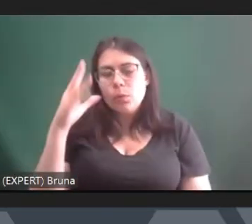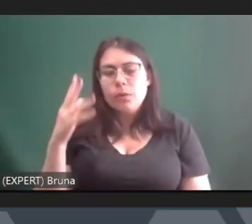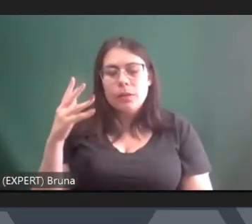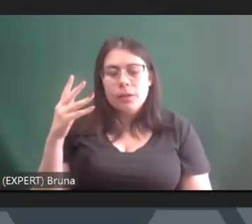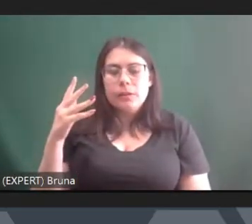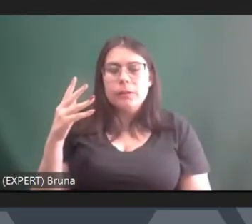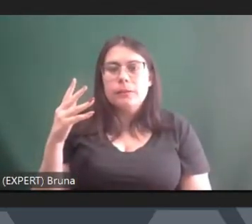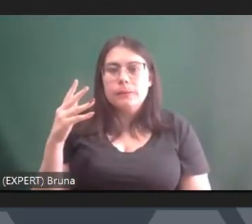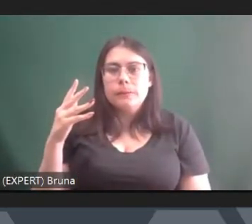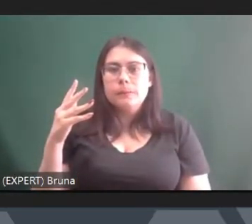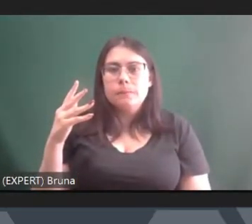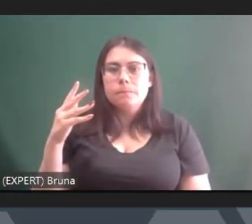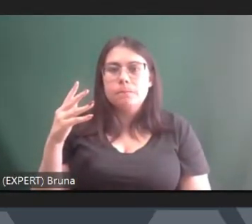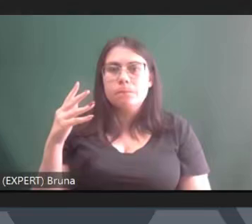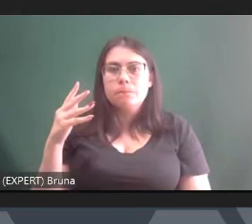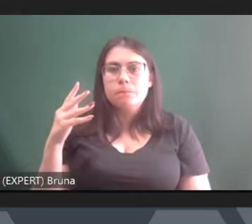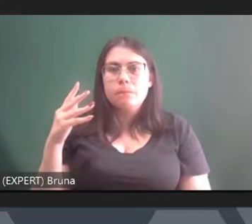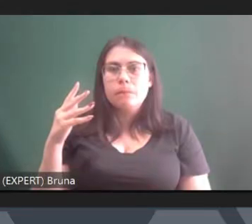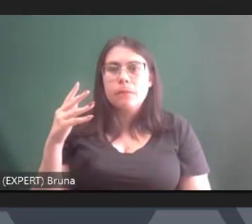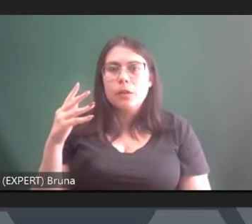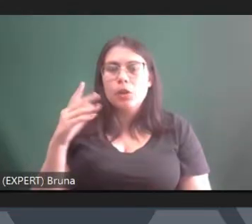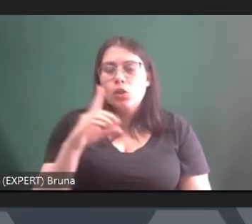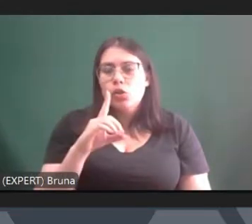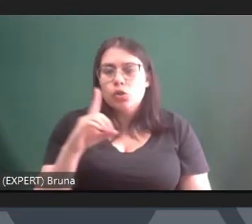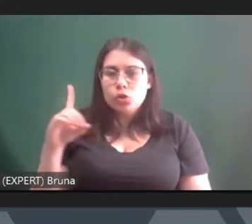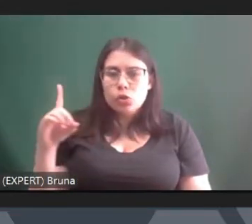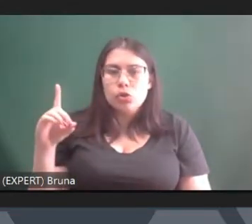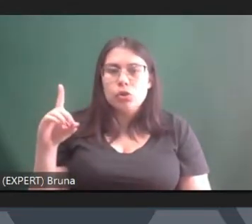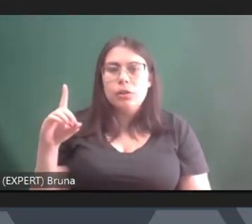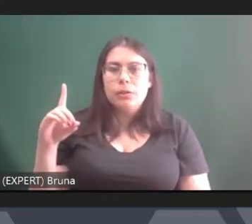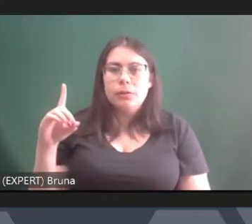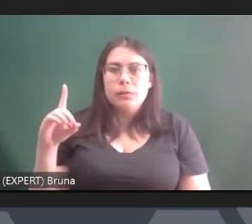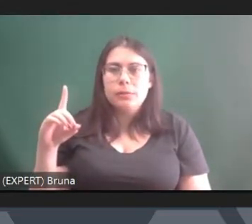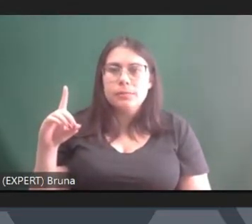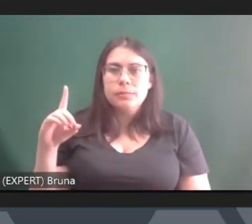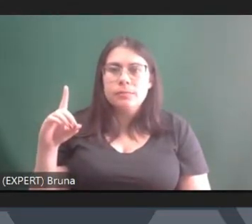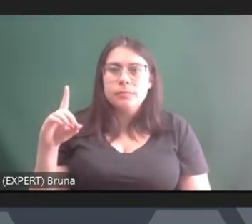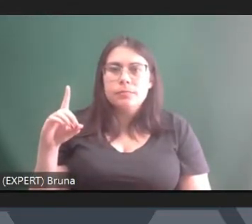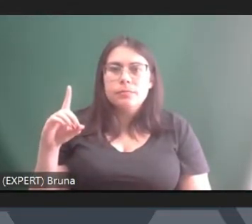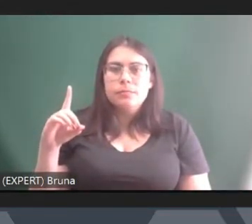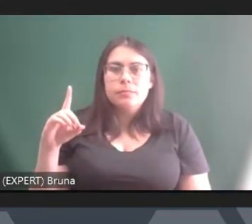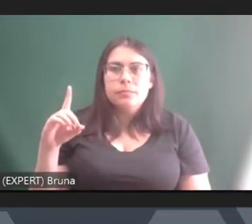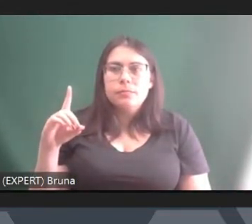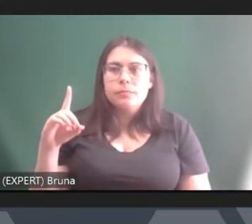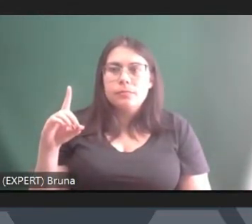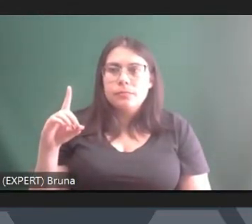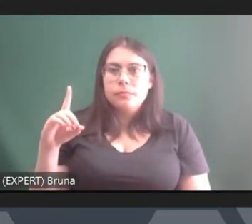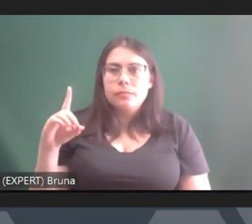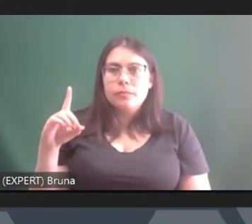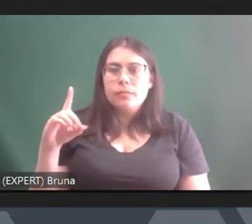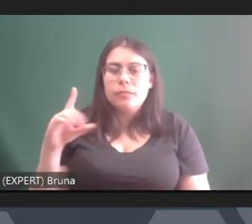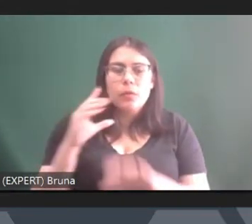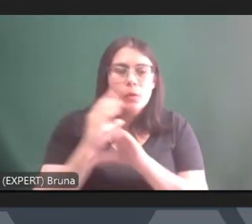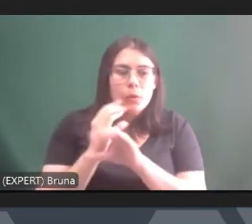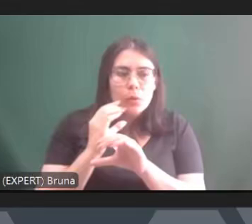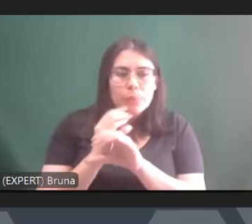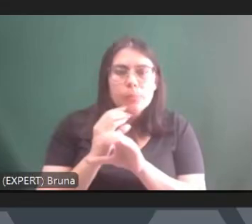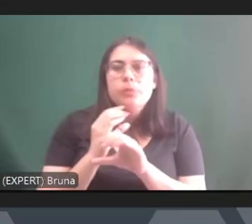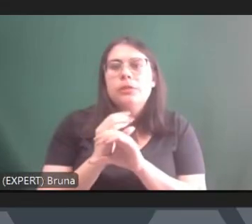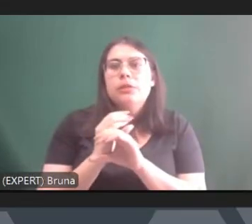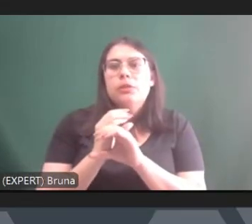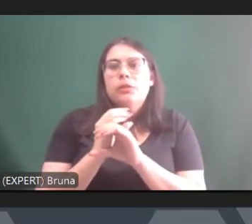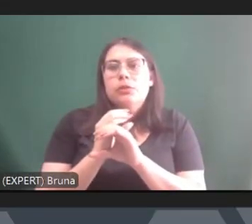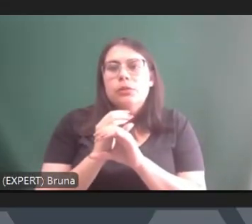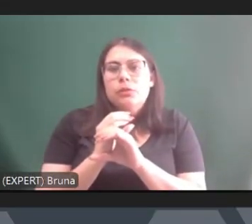de extrema direita como se fosse só uma questão comunicacional assim eles